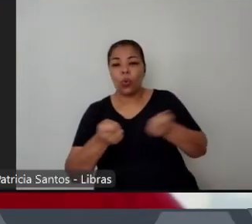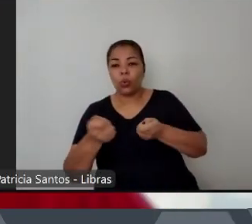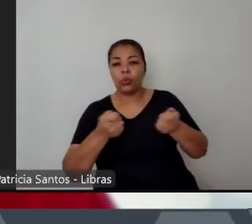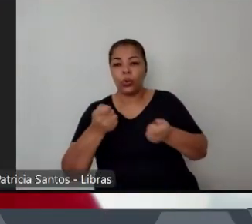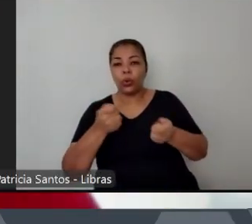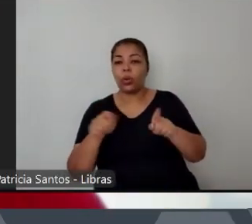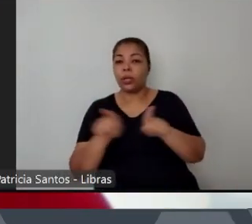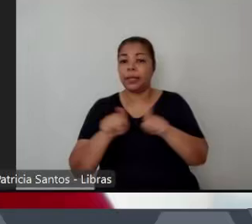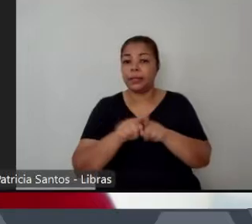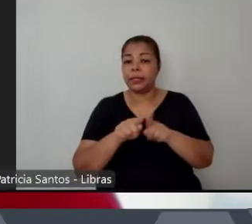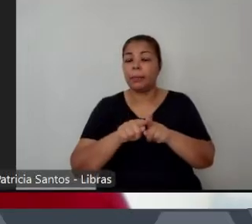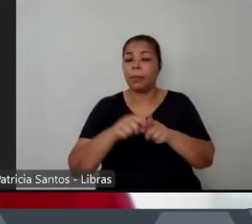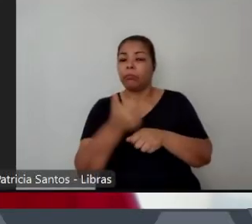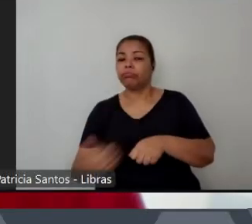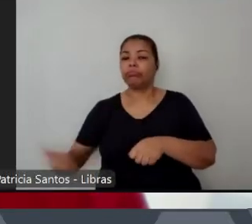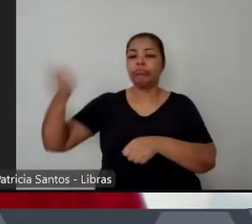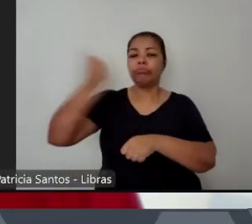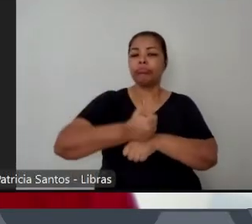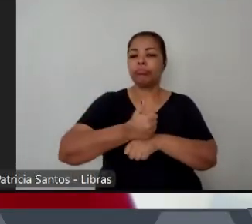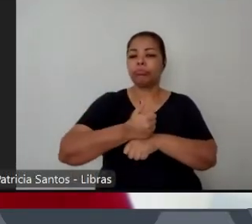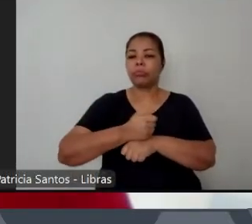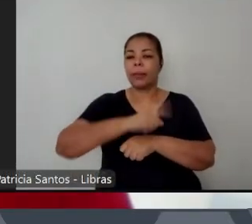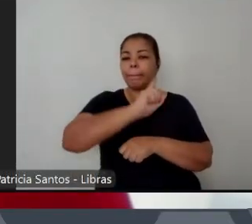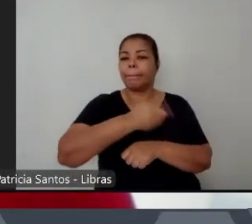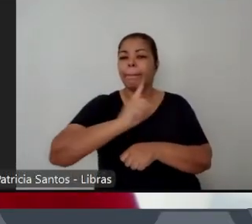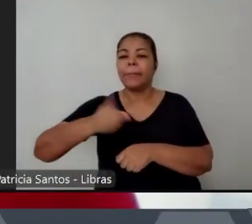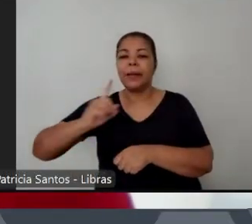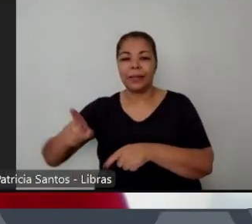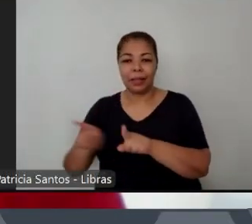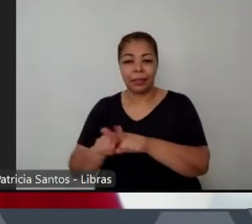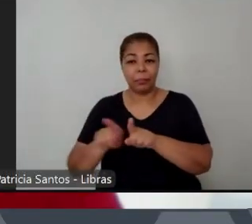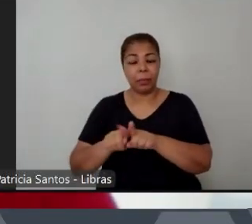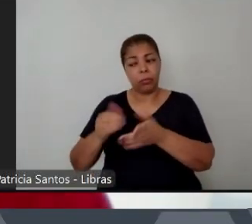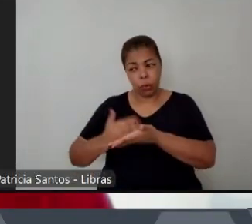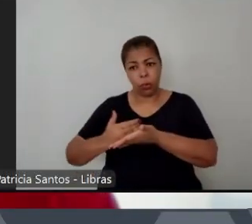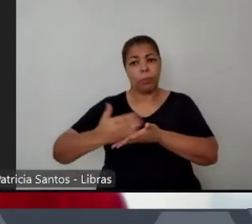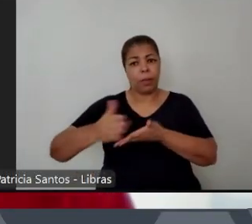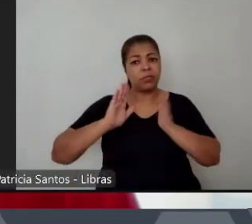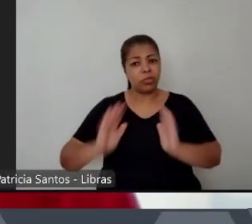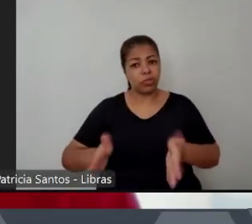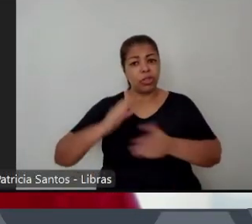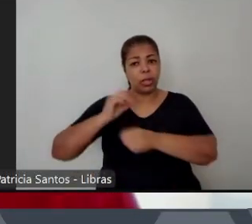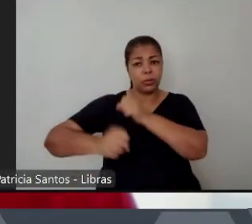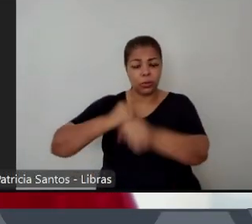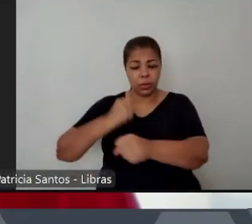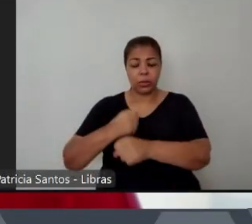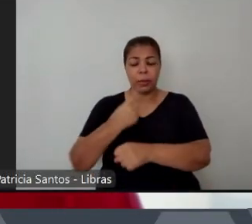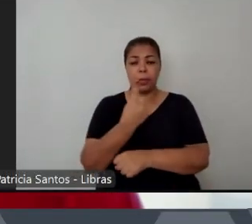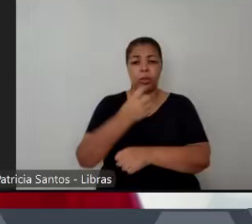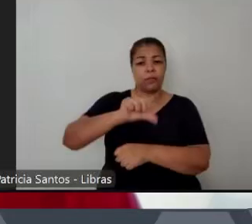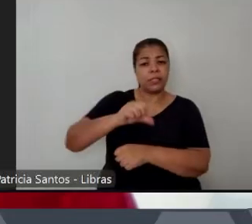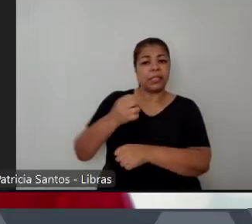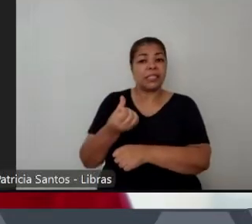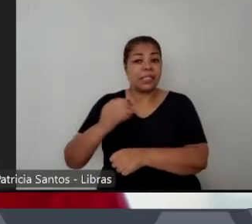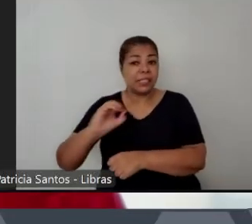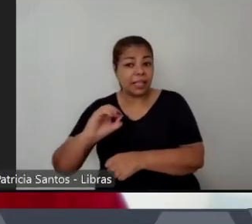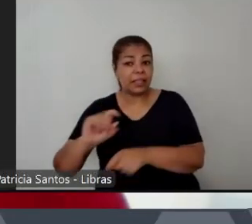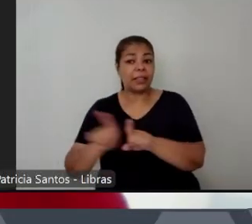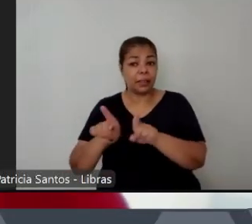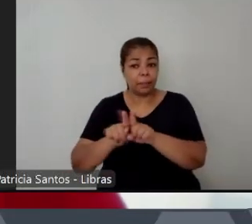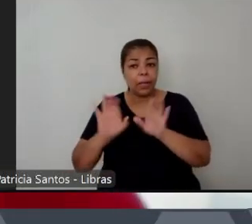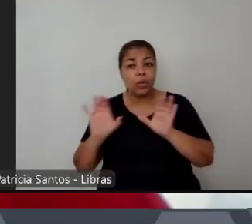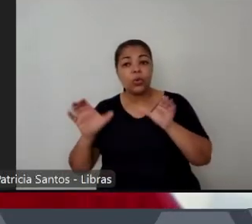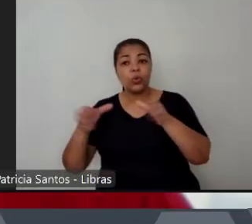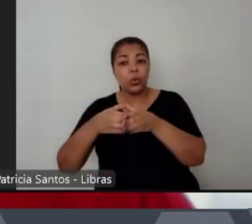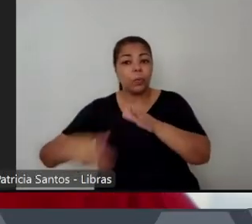Isso começa a ficar muito evidente desde os anos 60, com o surgimento dos primeiros esquadrões da morte. O